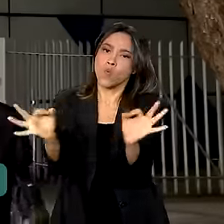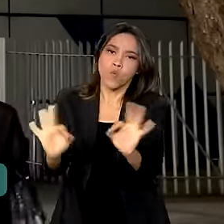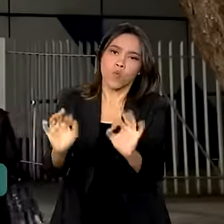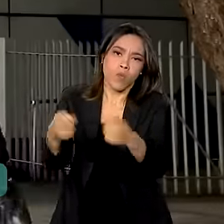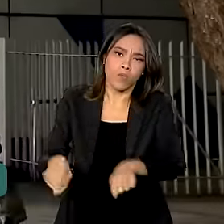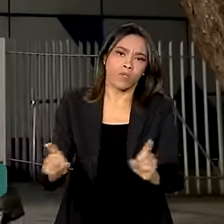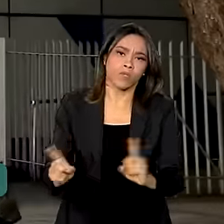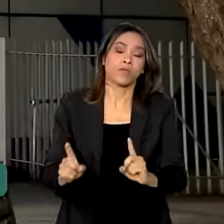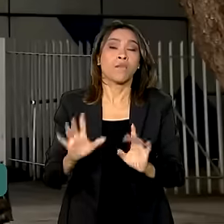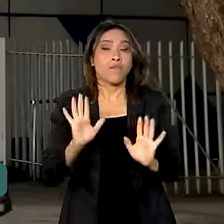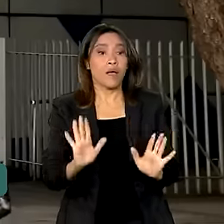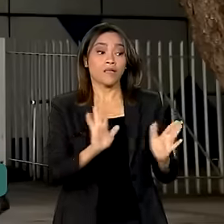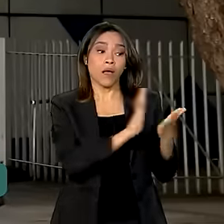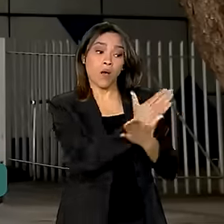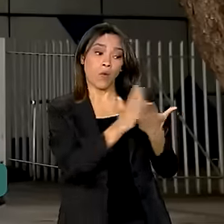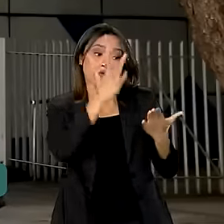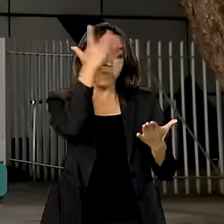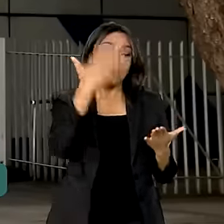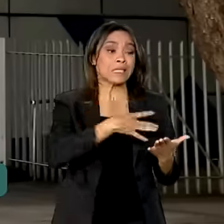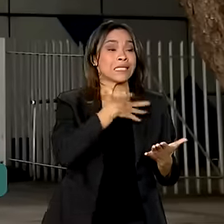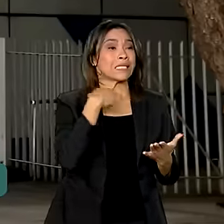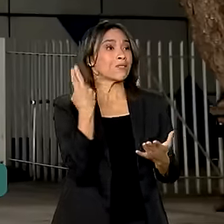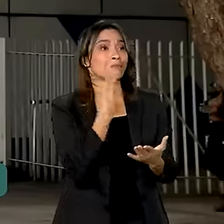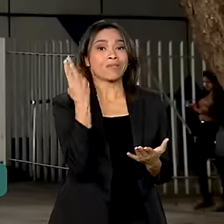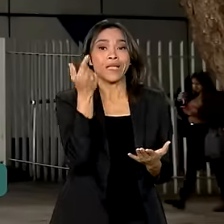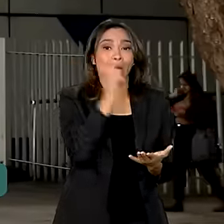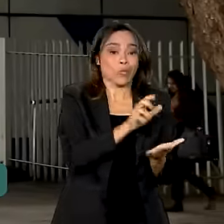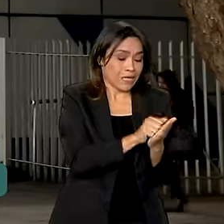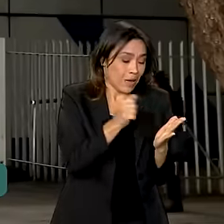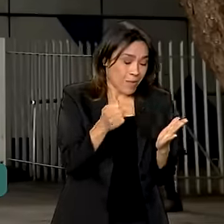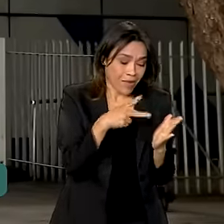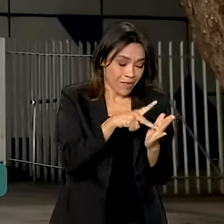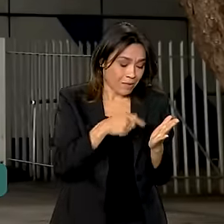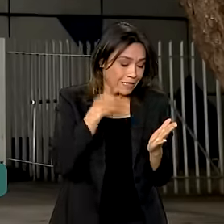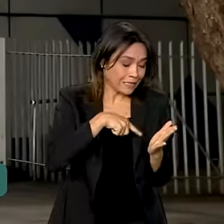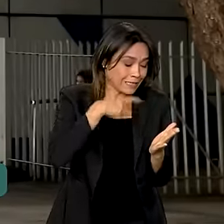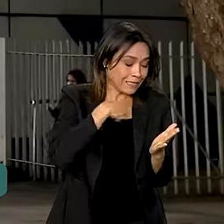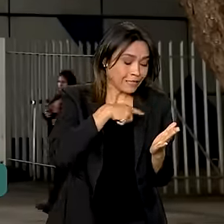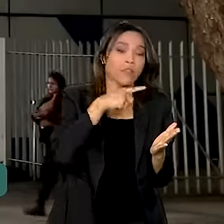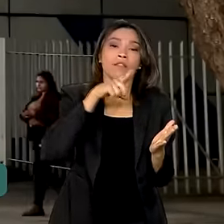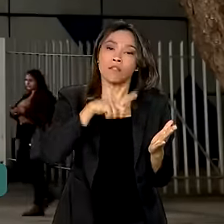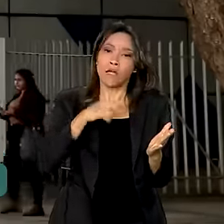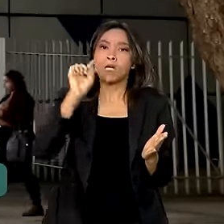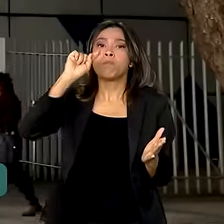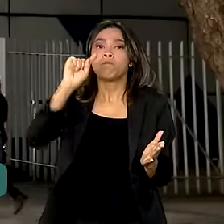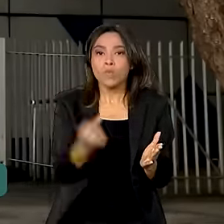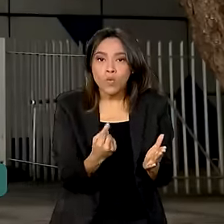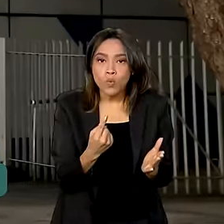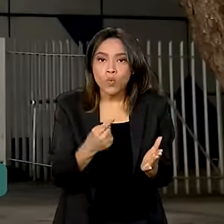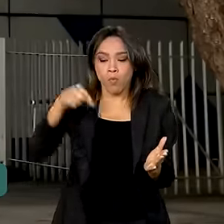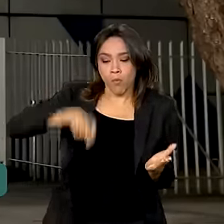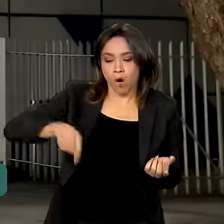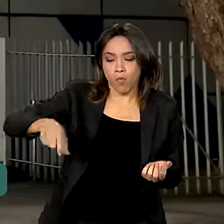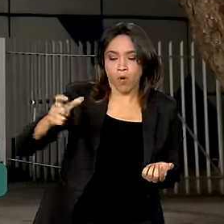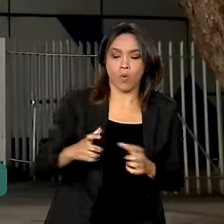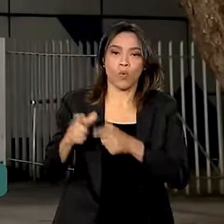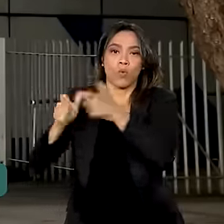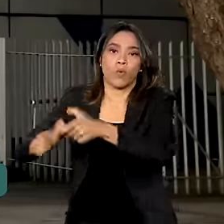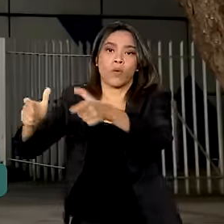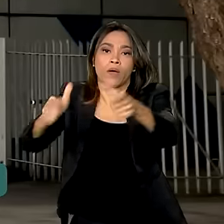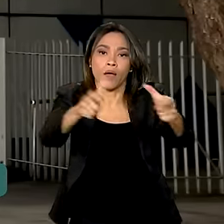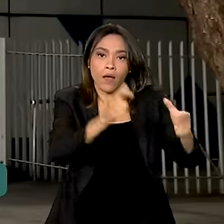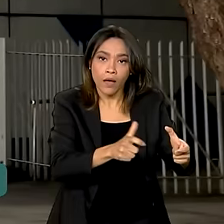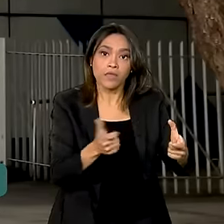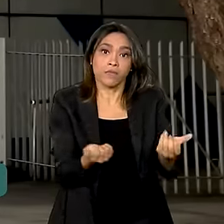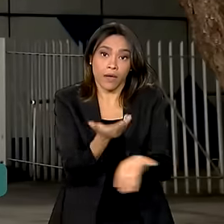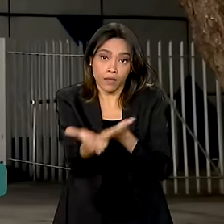impossibilitados de usar os canais digitais, a Caixa conta com mais de mil pontos de atendimento entre agências